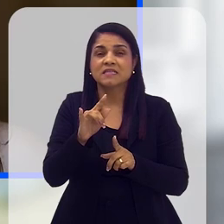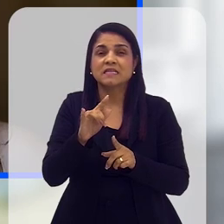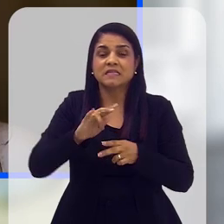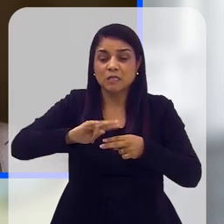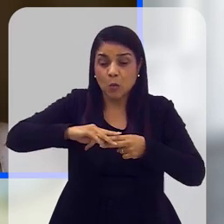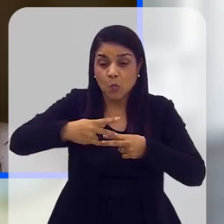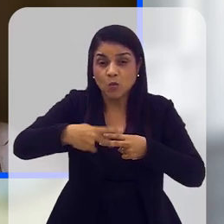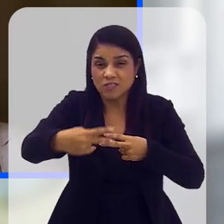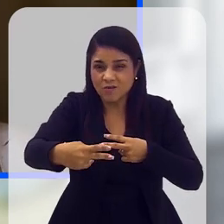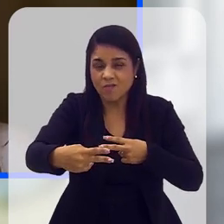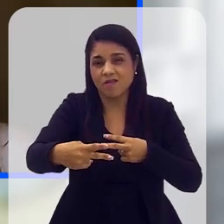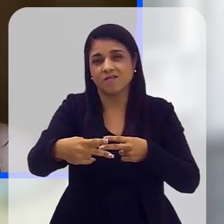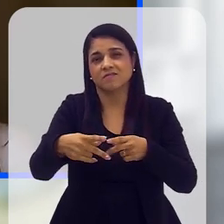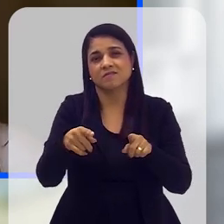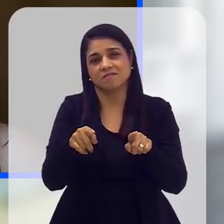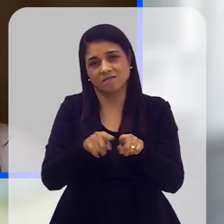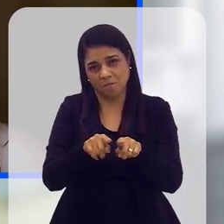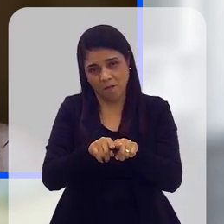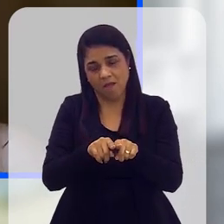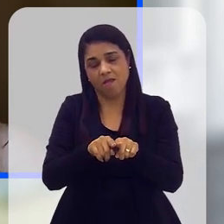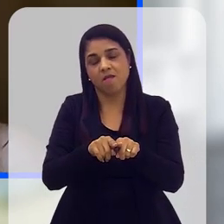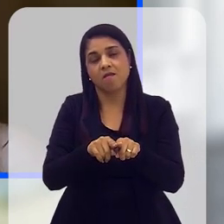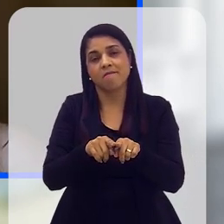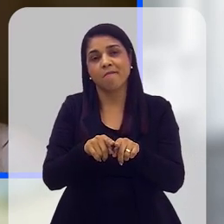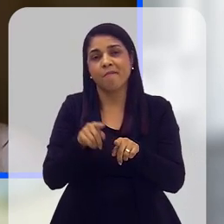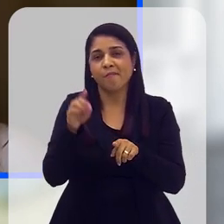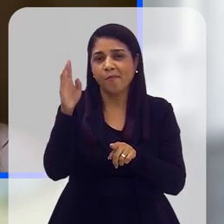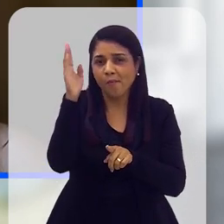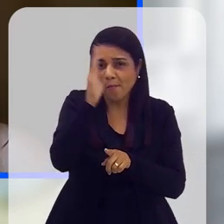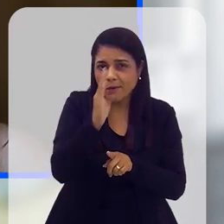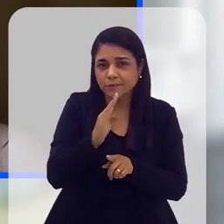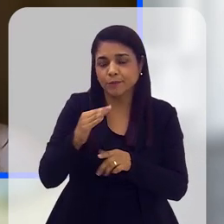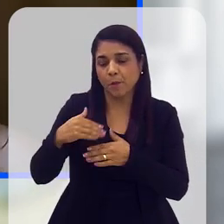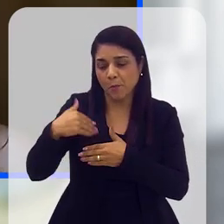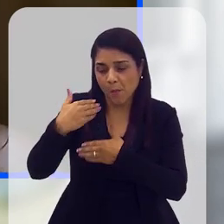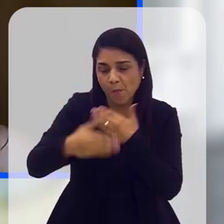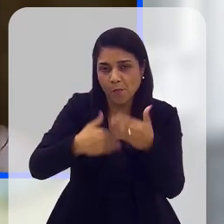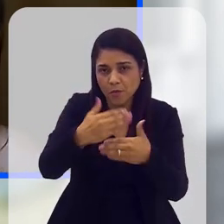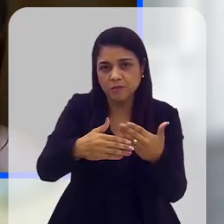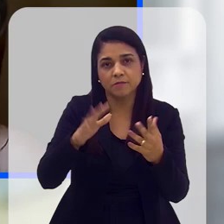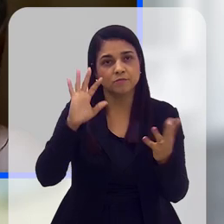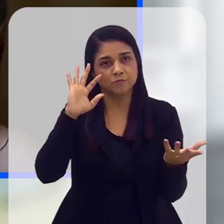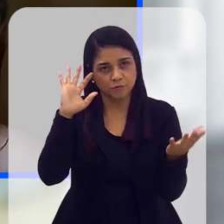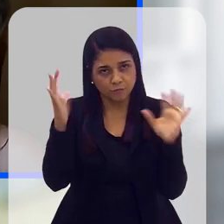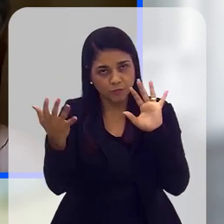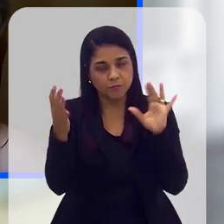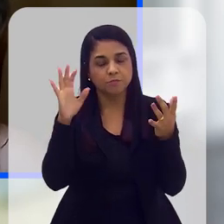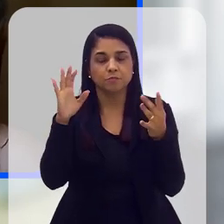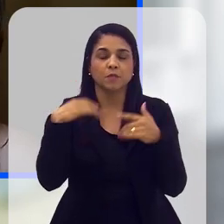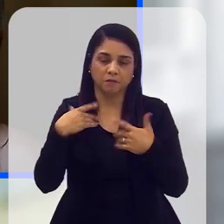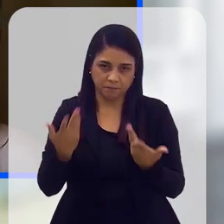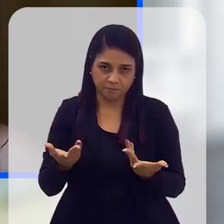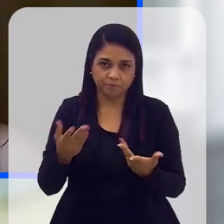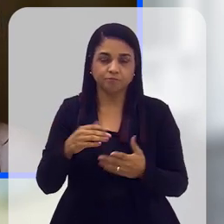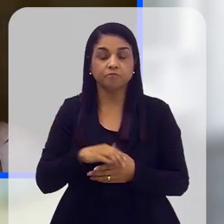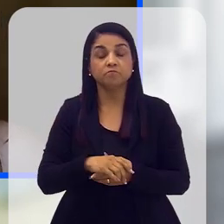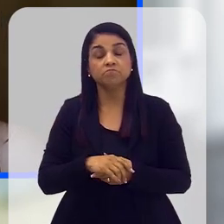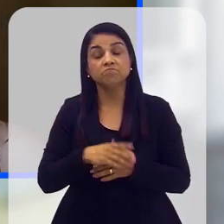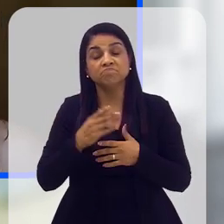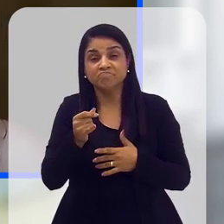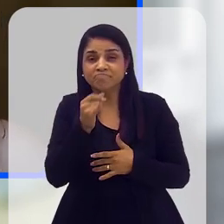Tanto levando as consequências como também causando, sendo parte desse processo também de mudanças climáticas.